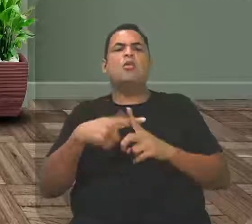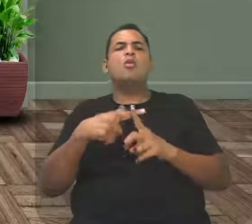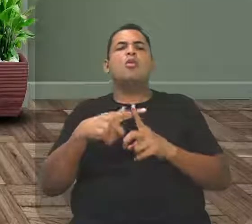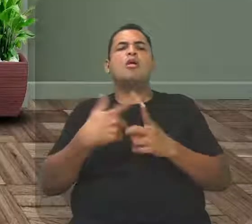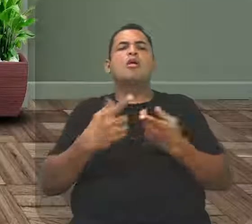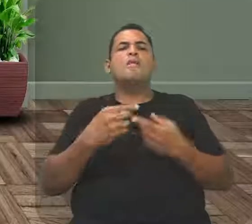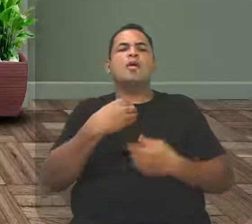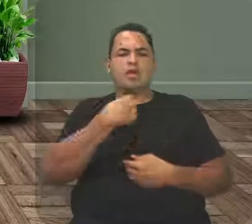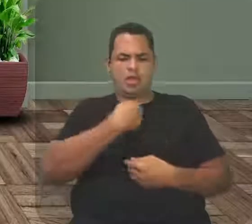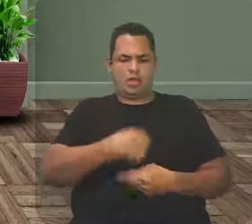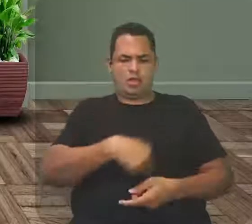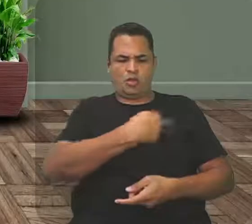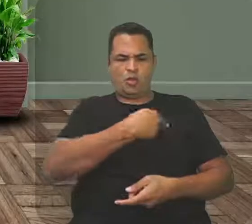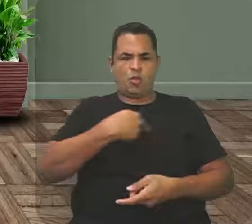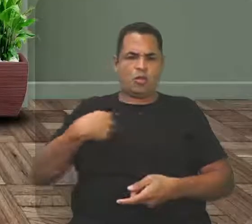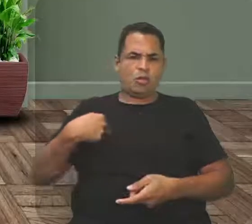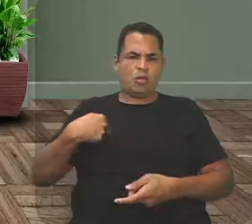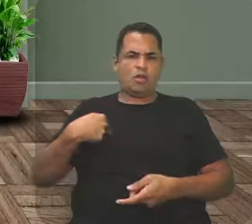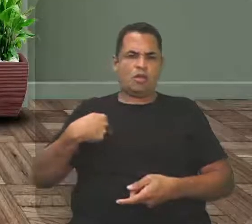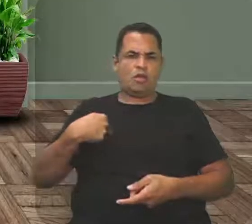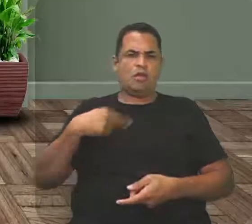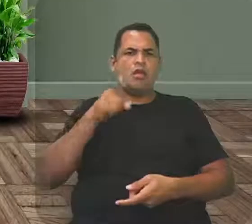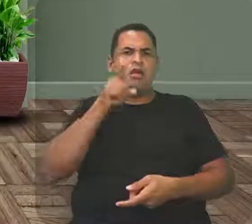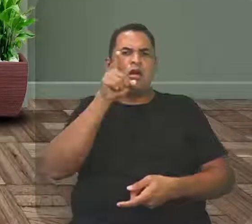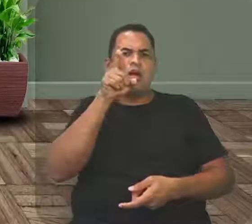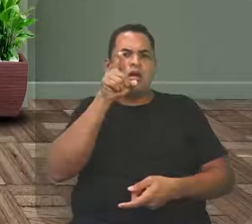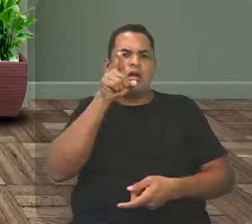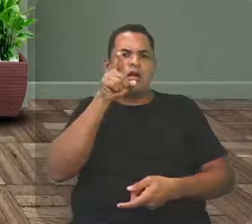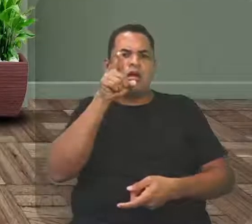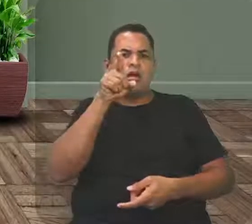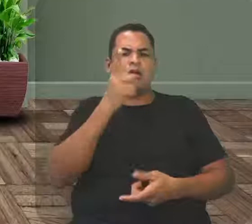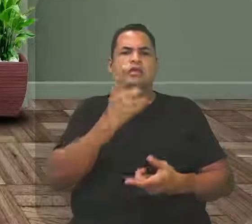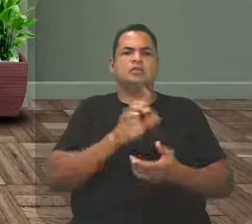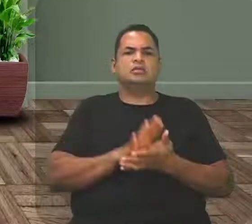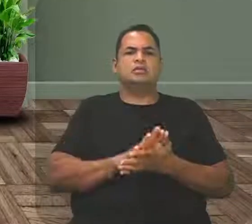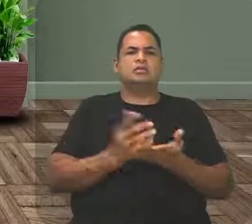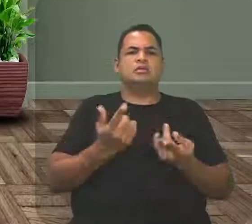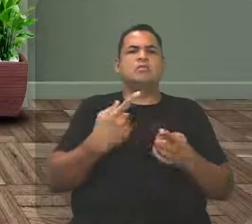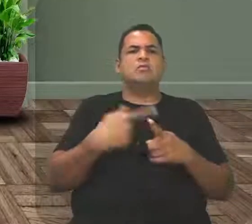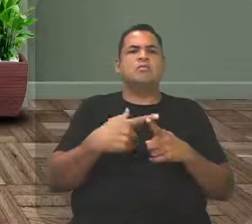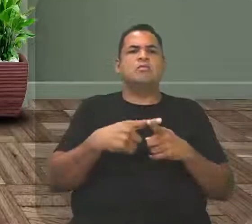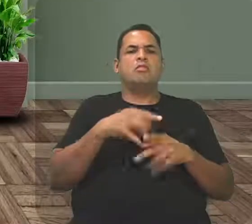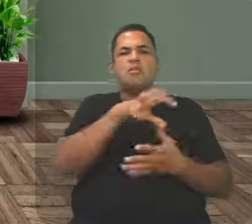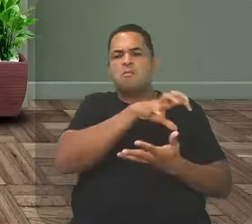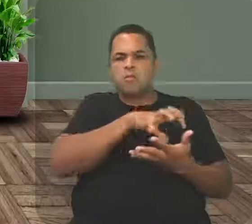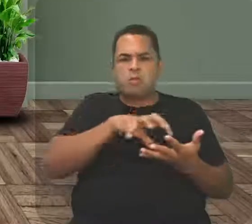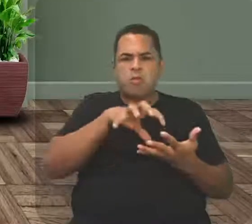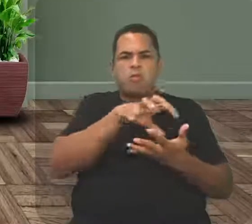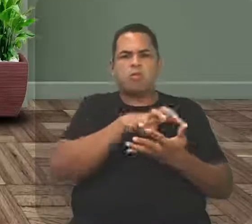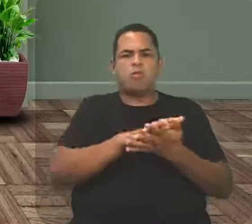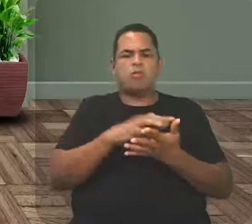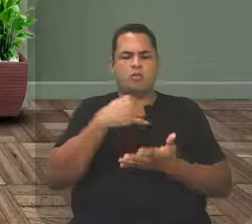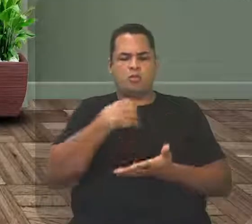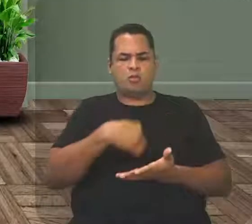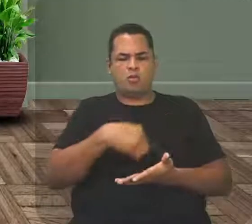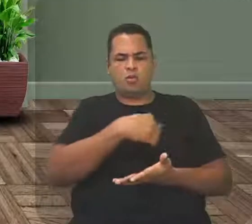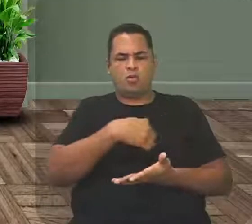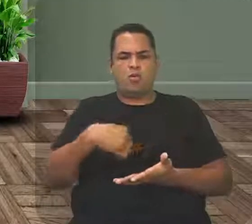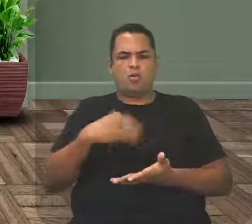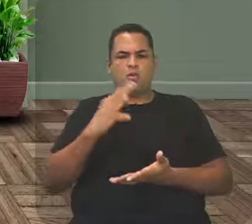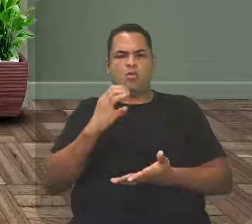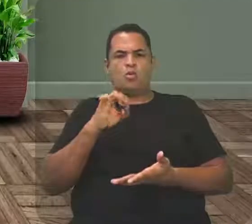simbolizando que eles eram cristãos. Então, o pessoal via de longe, olha lá os Cruzados. Então, o movimento acabou se tornando o nome de Cruzadas.